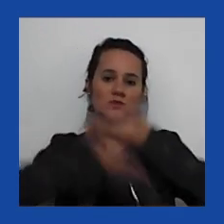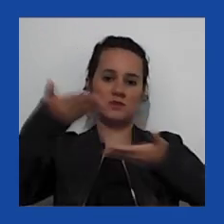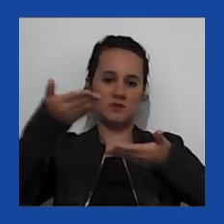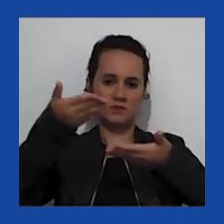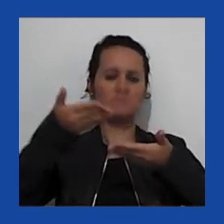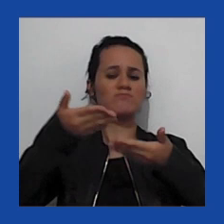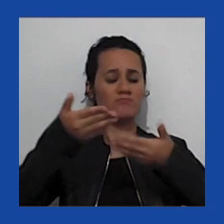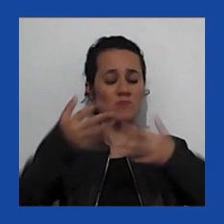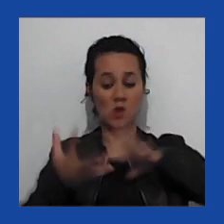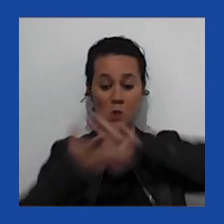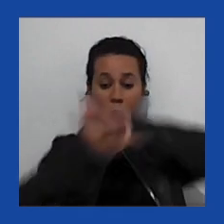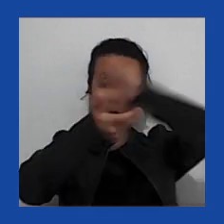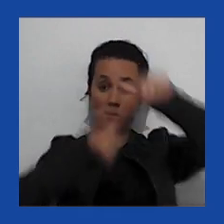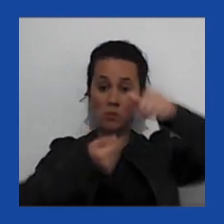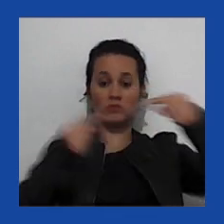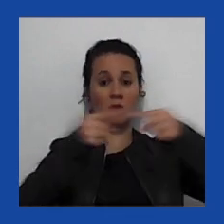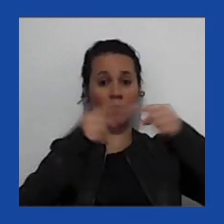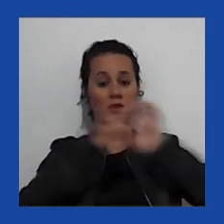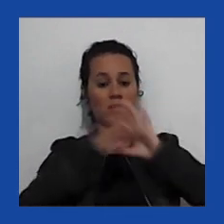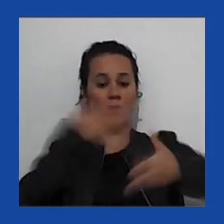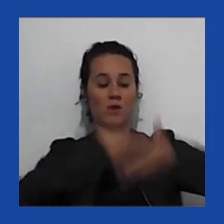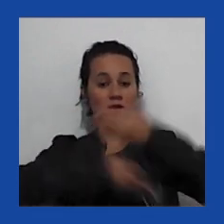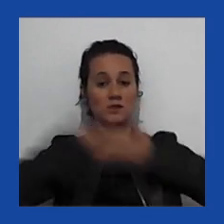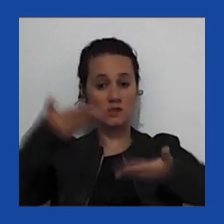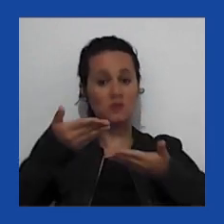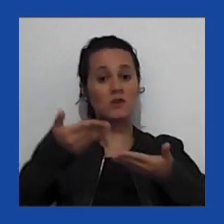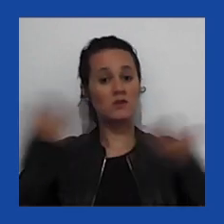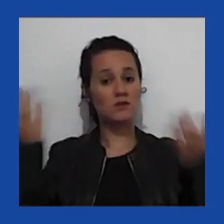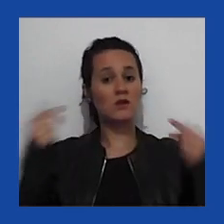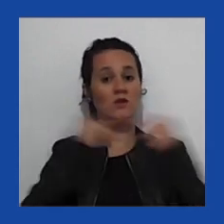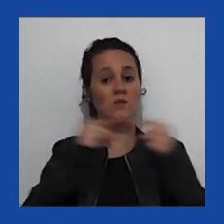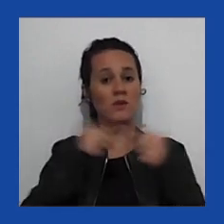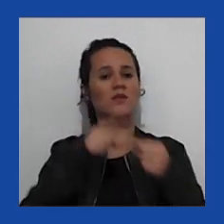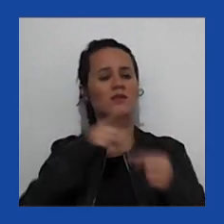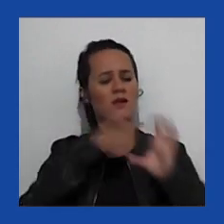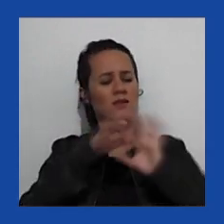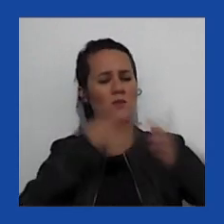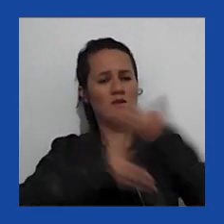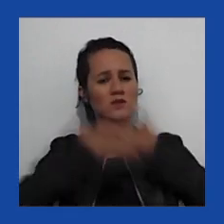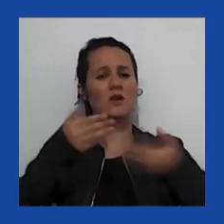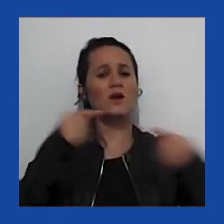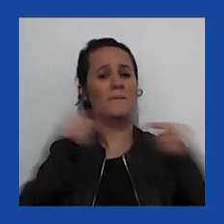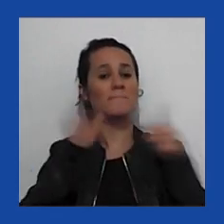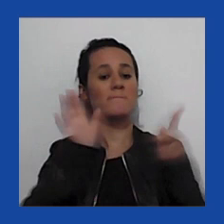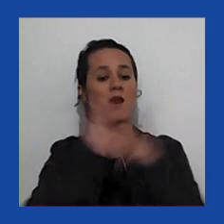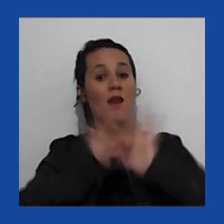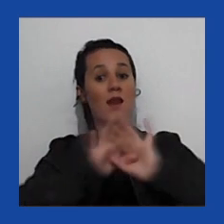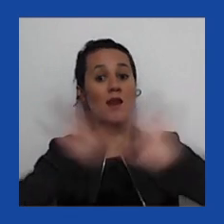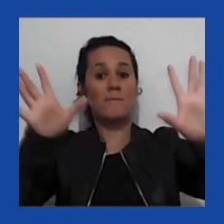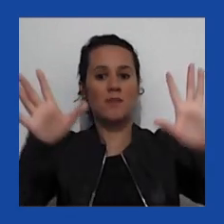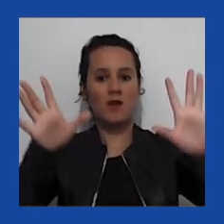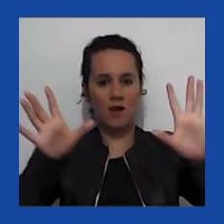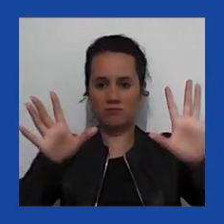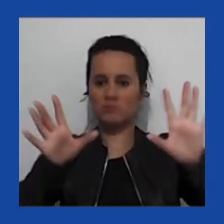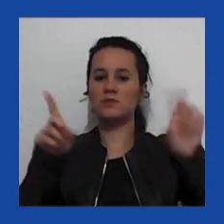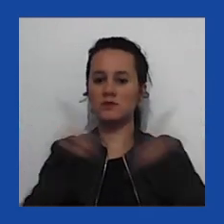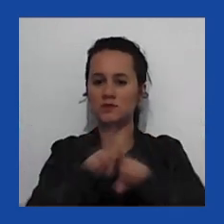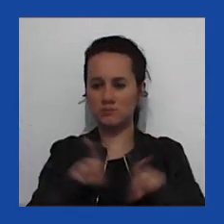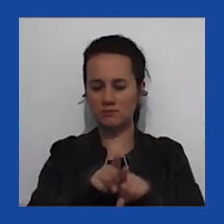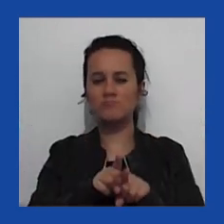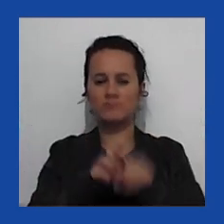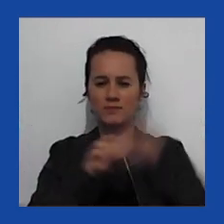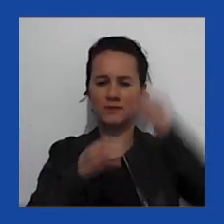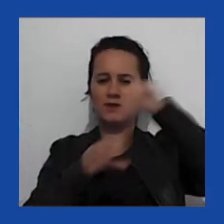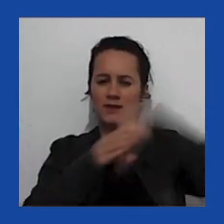democracia e liberalismo, populismo é uma resposta democrática e iliberal a um liberalismo não democrático.